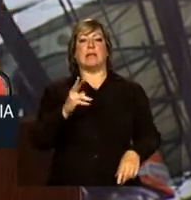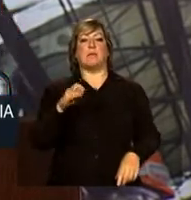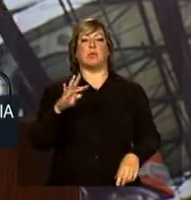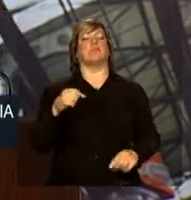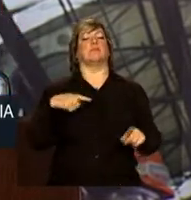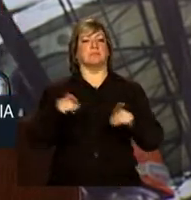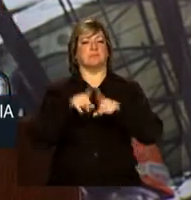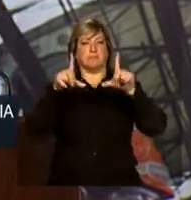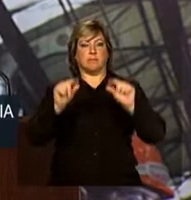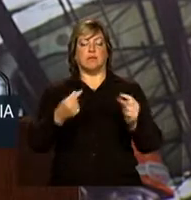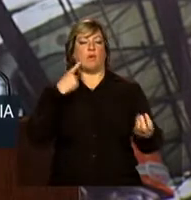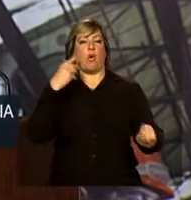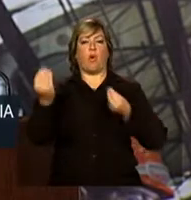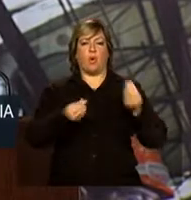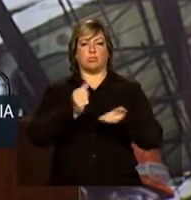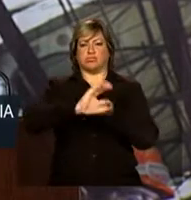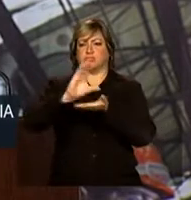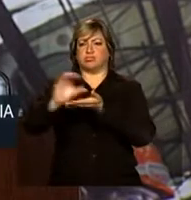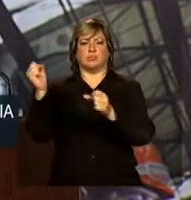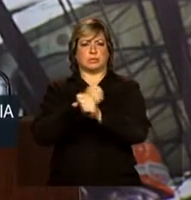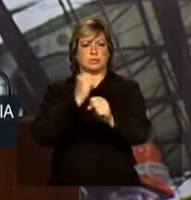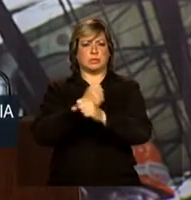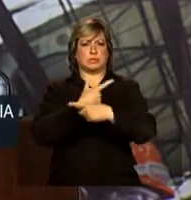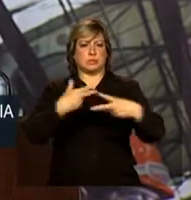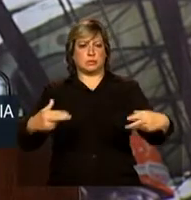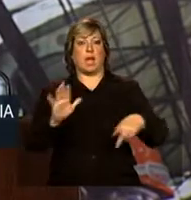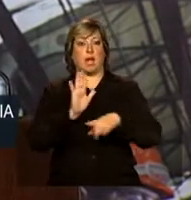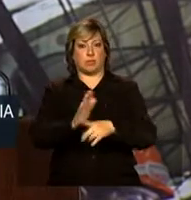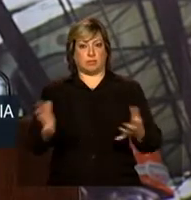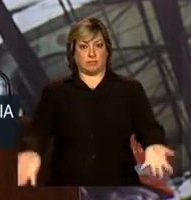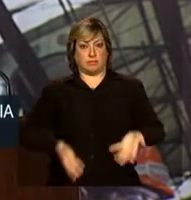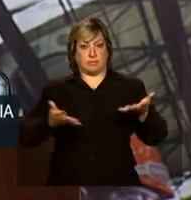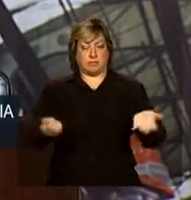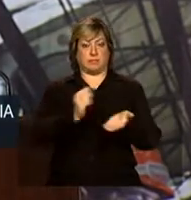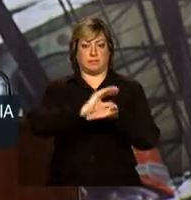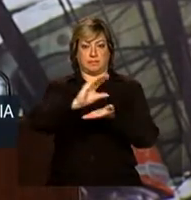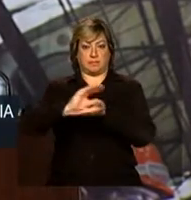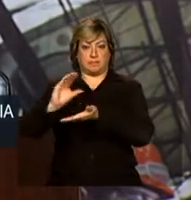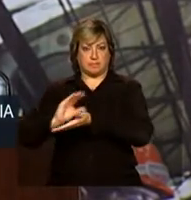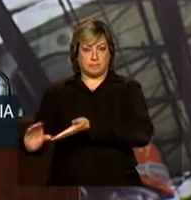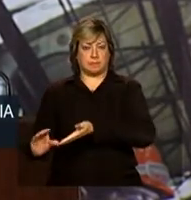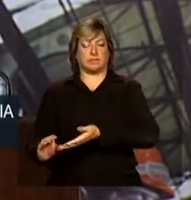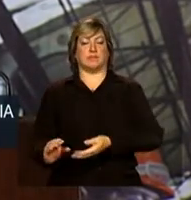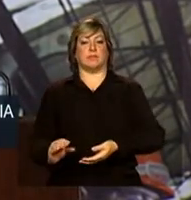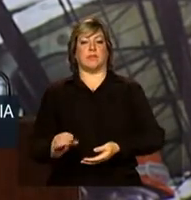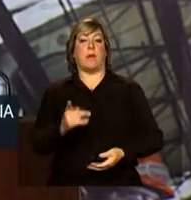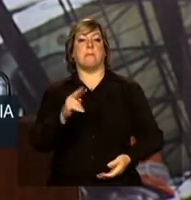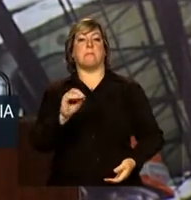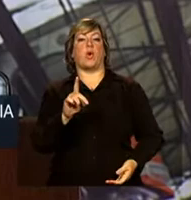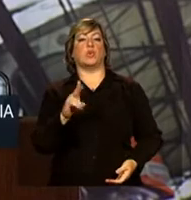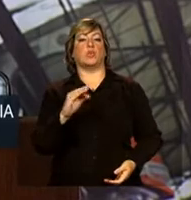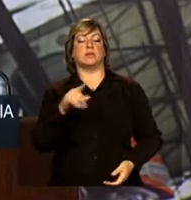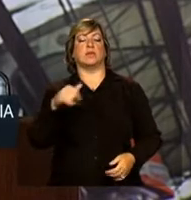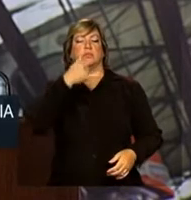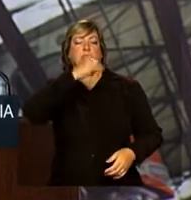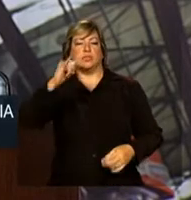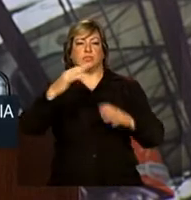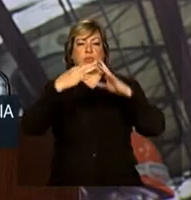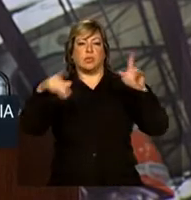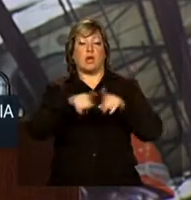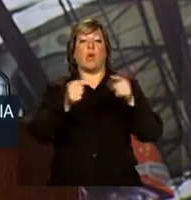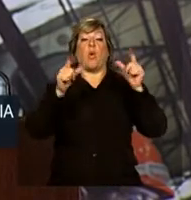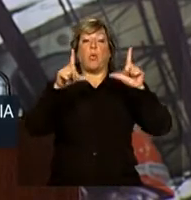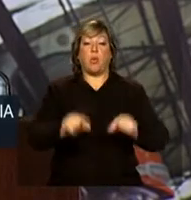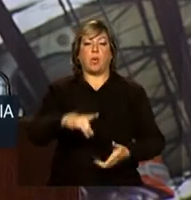investimento em infraestrutura, estímulo ao investimento na produção, custo de energia mais